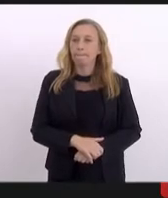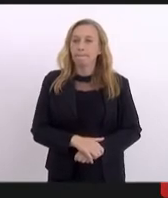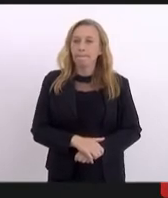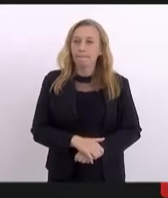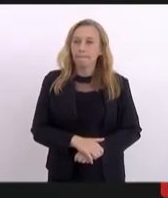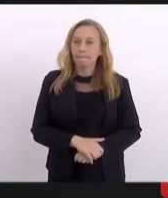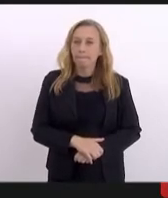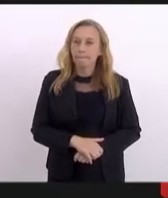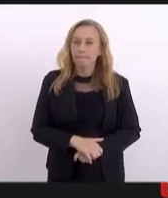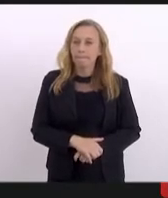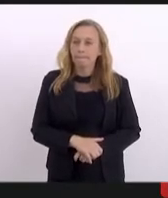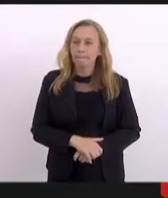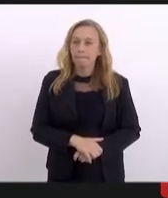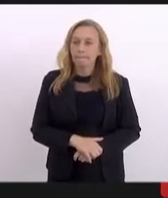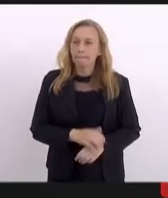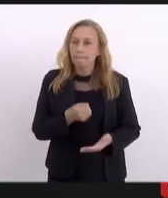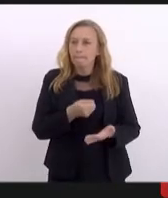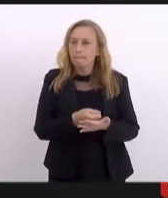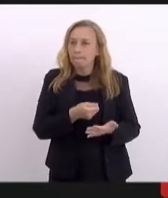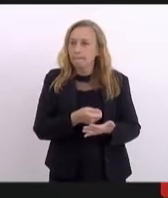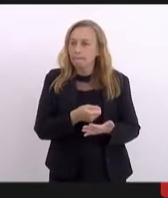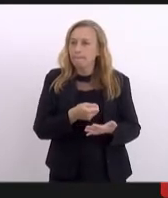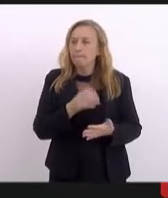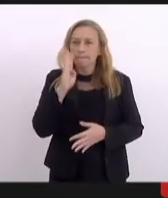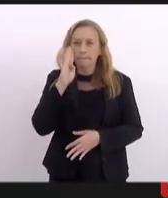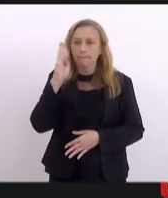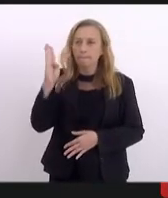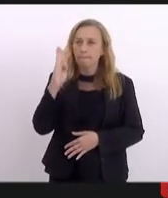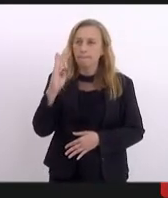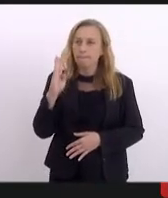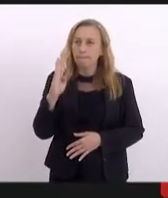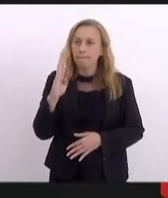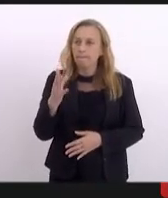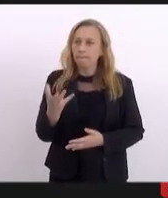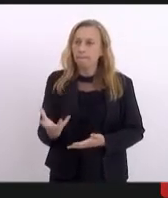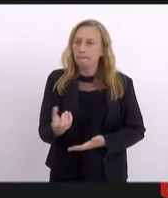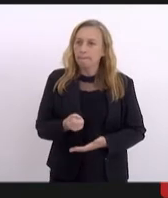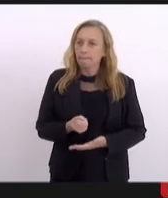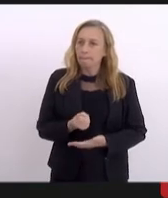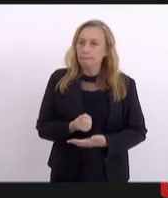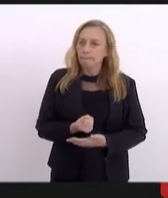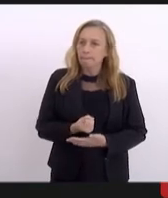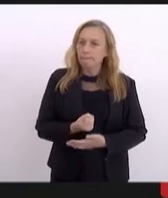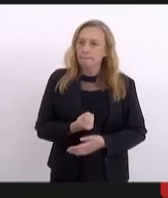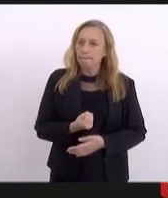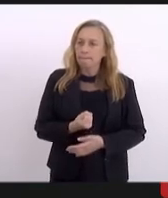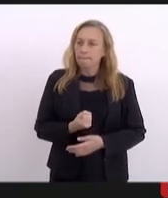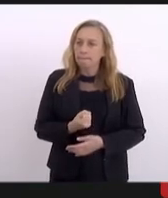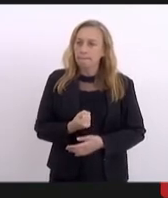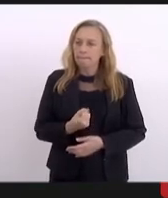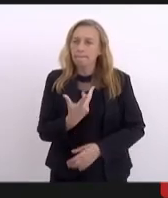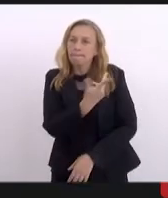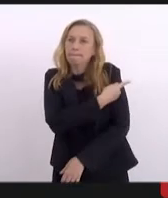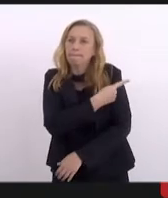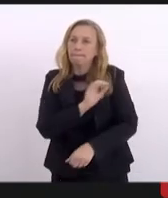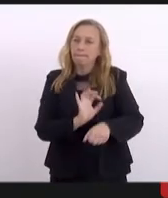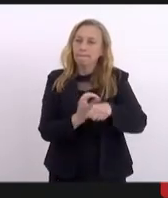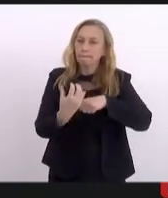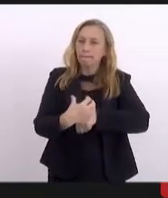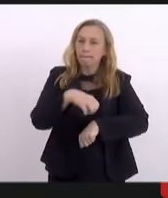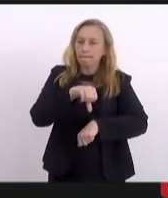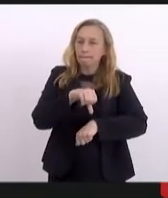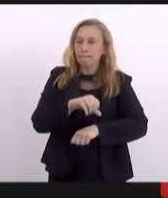a prioridade do recebimento de vacina do Covid-19.